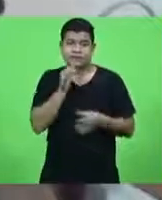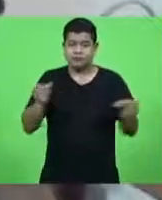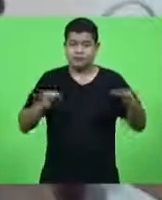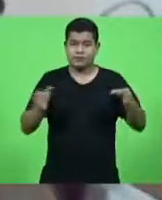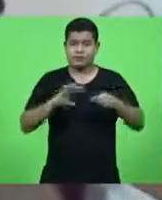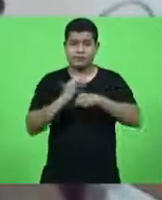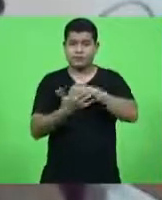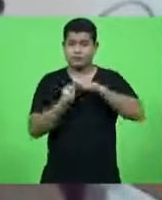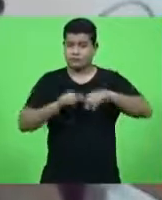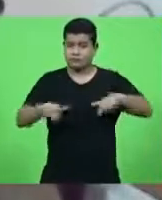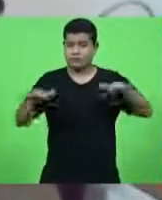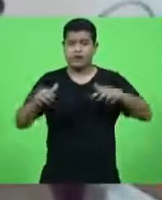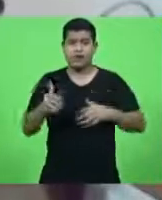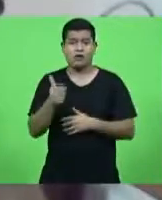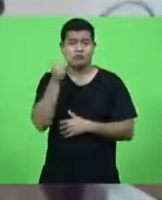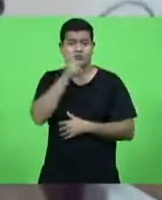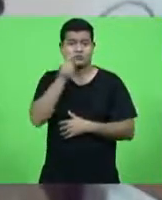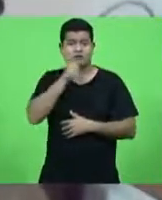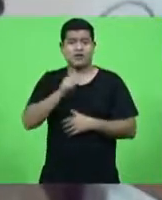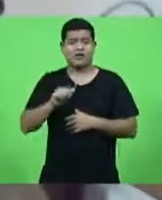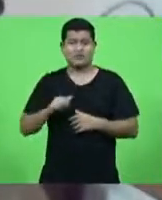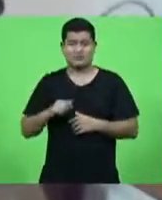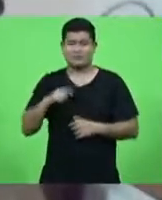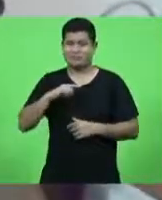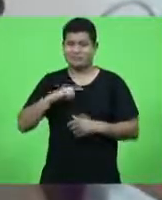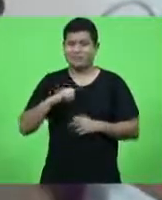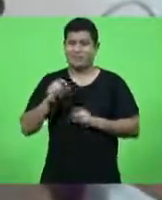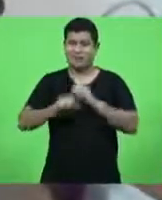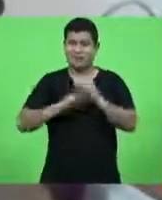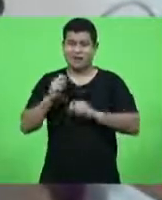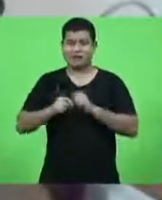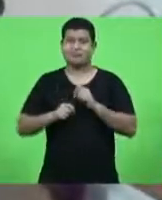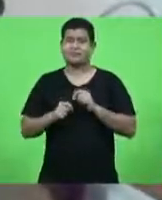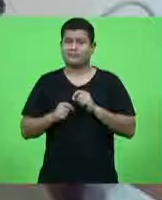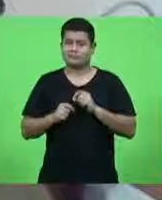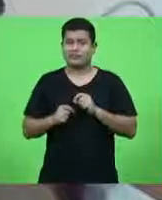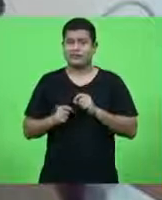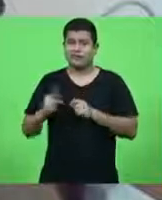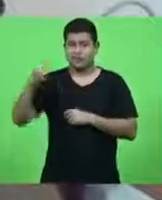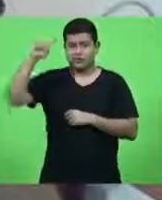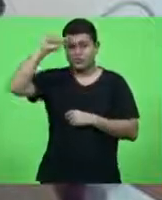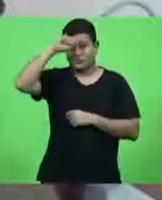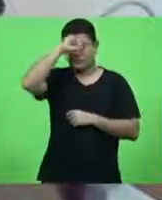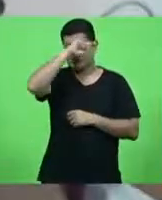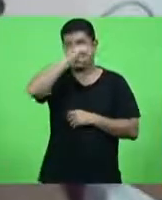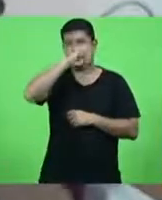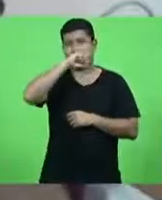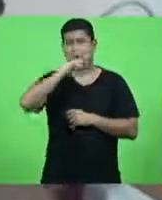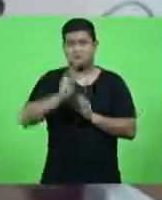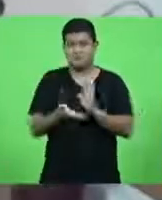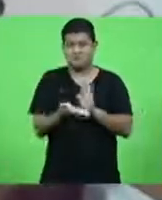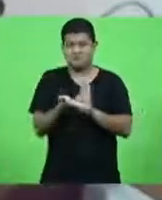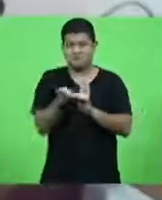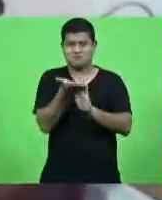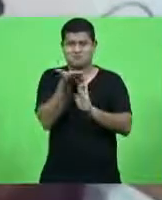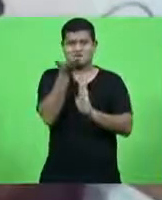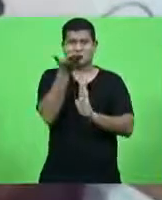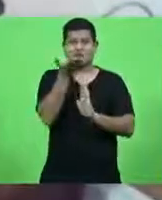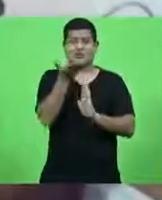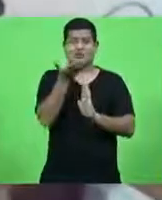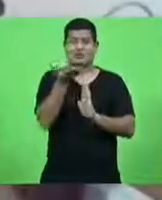as mulheres estão enfrentando um aumento, companheiros e amigos e parlamentares e ouvintes, que é